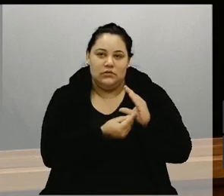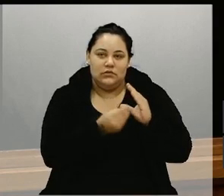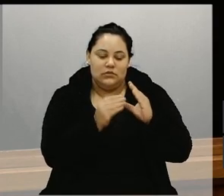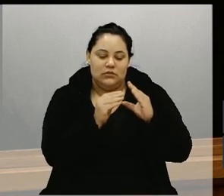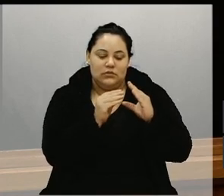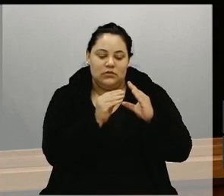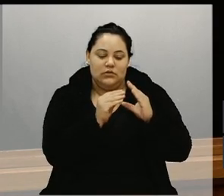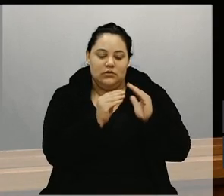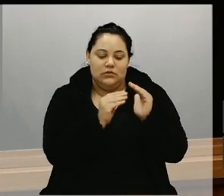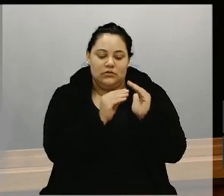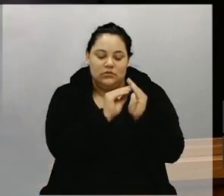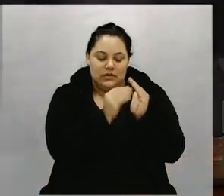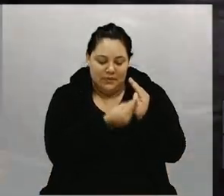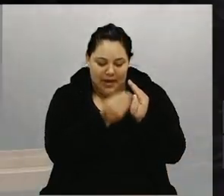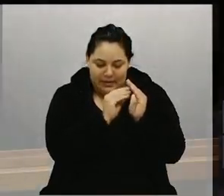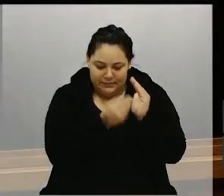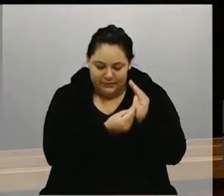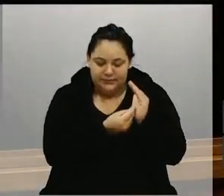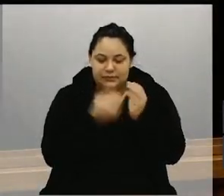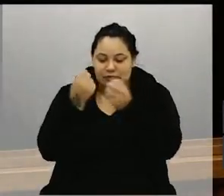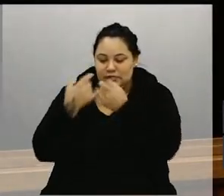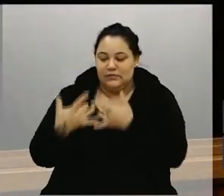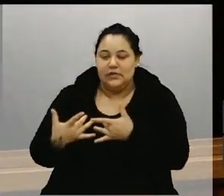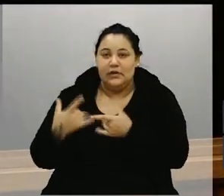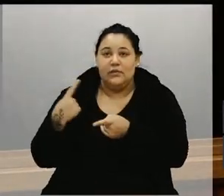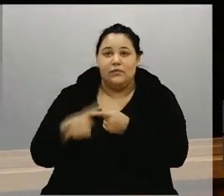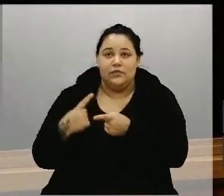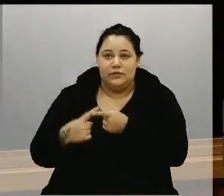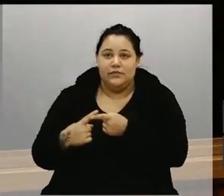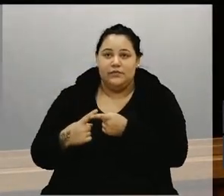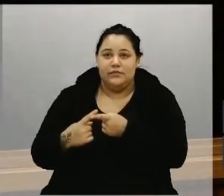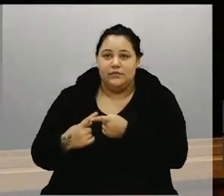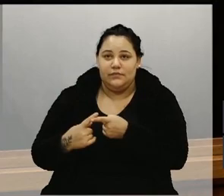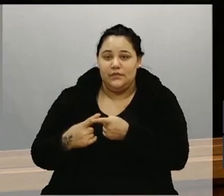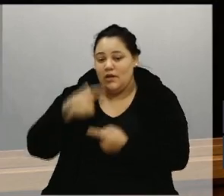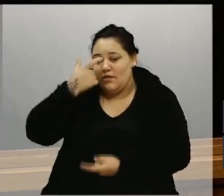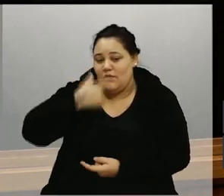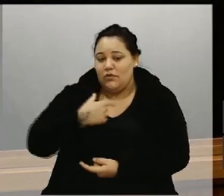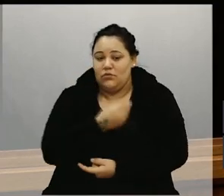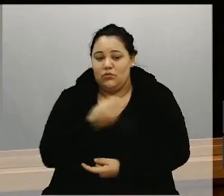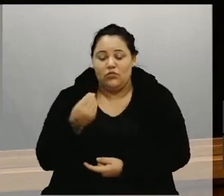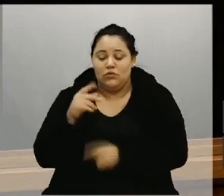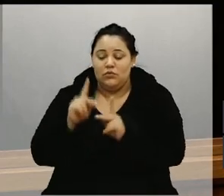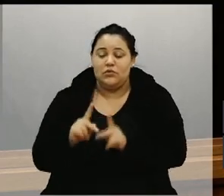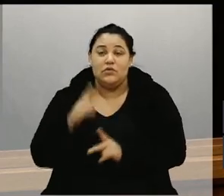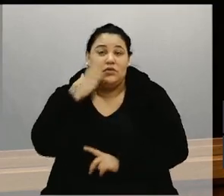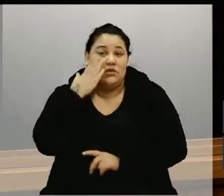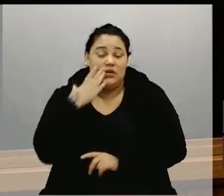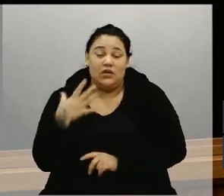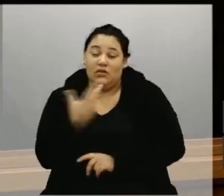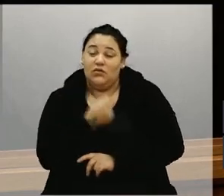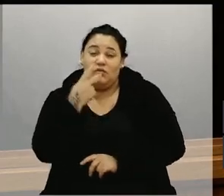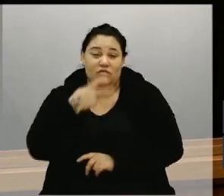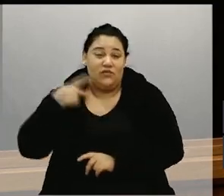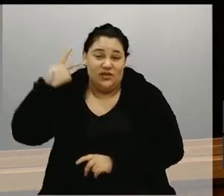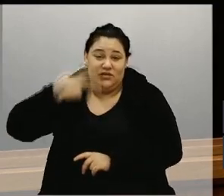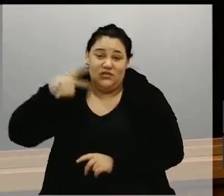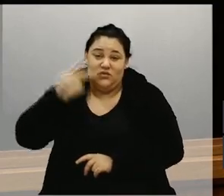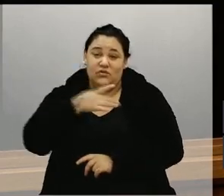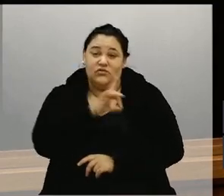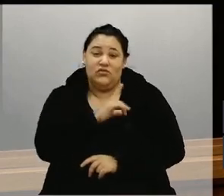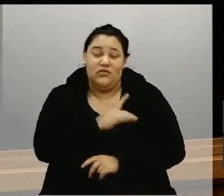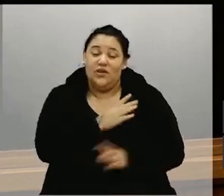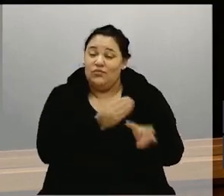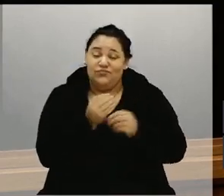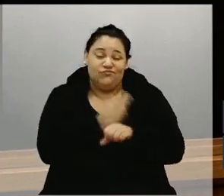toda. Eu acho que muitas pessoas, eu sei que todos os vereadores, todas as vereadoras tiveram muito